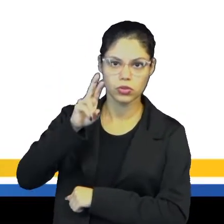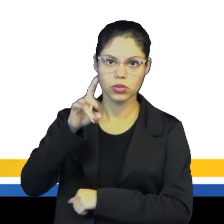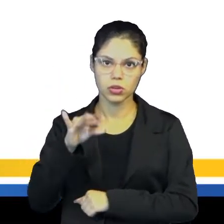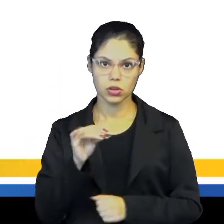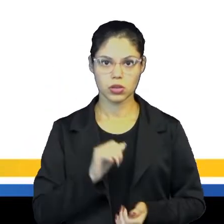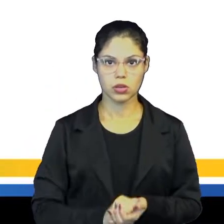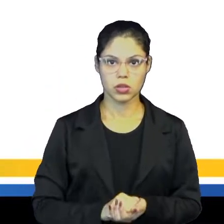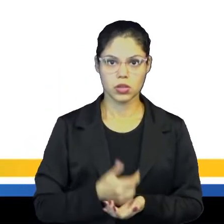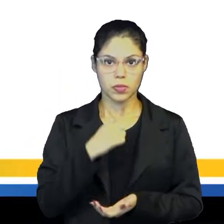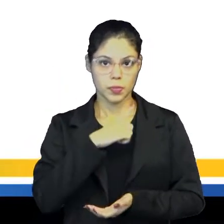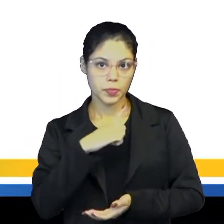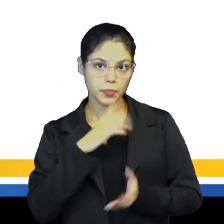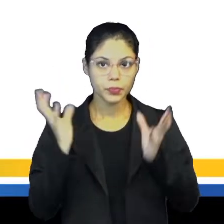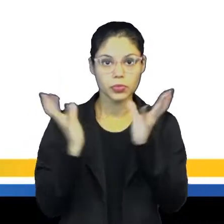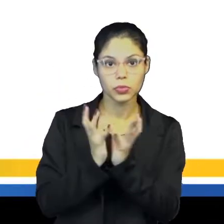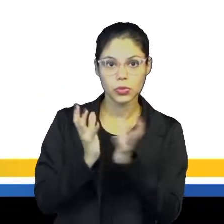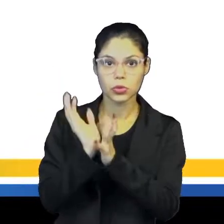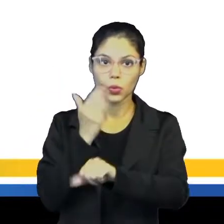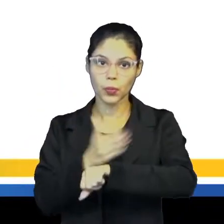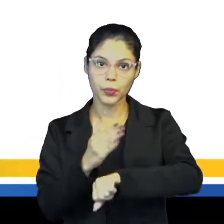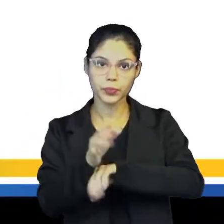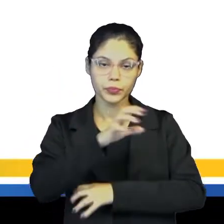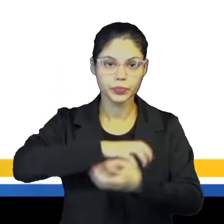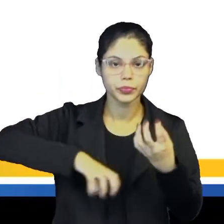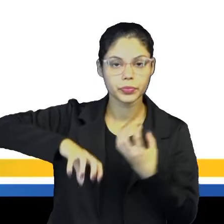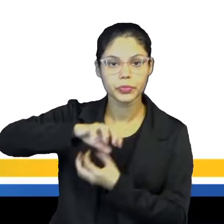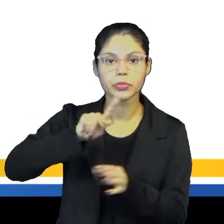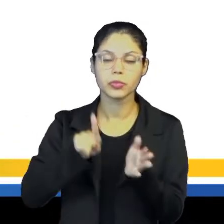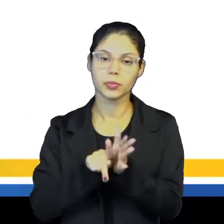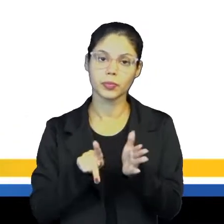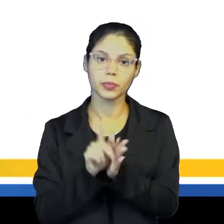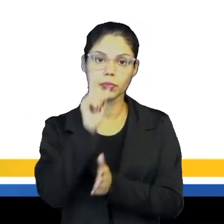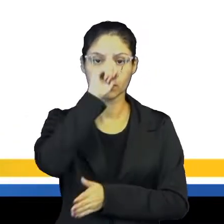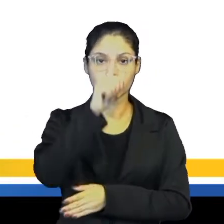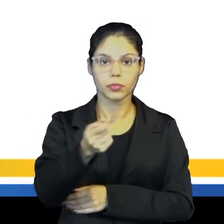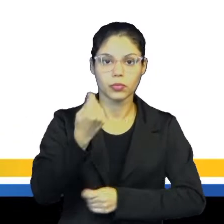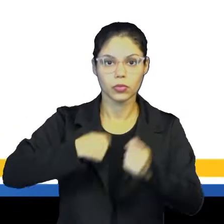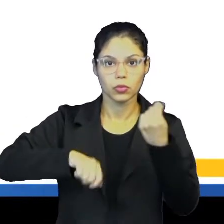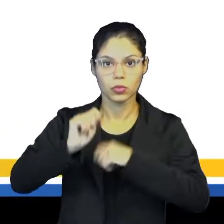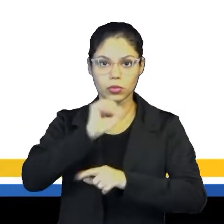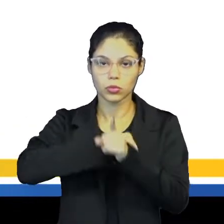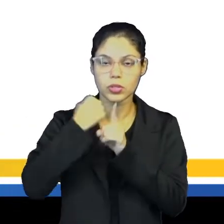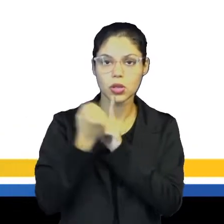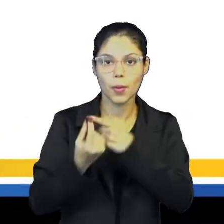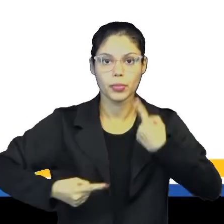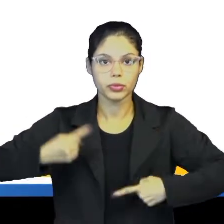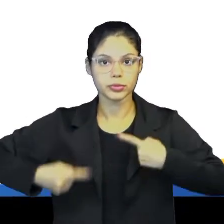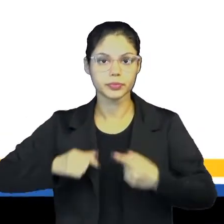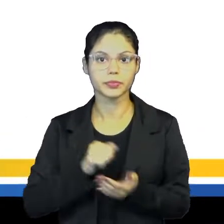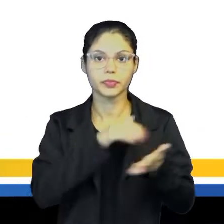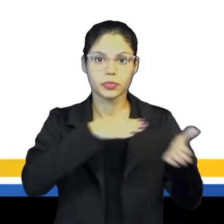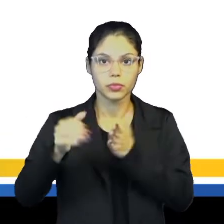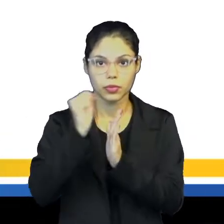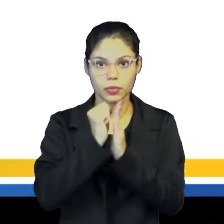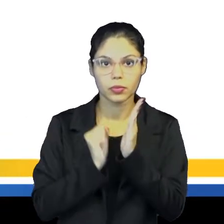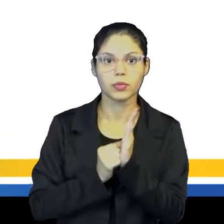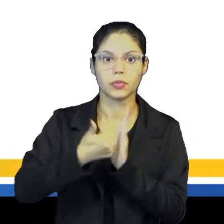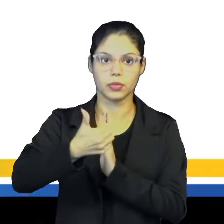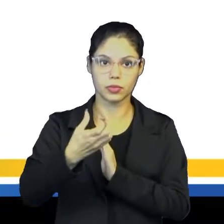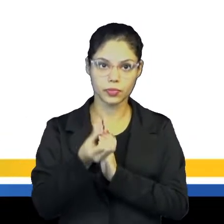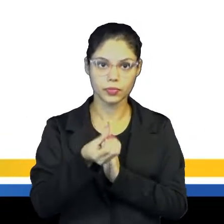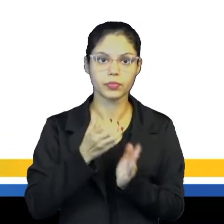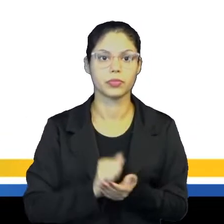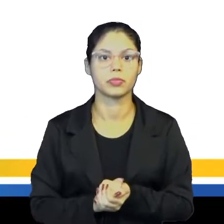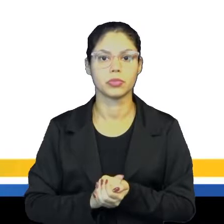consistiu em um conjunto de práticas envolvendo questões de ordem econômica, social e política. A partir do século